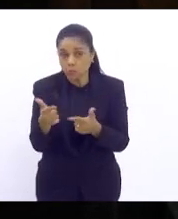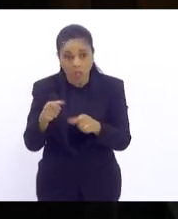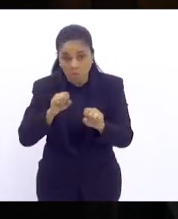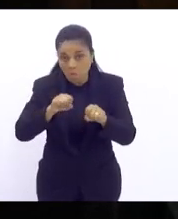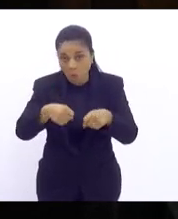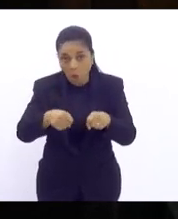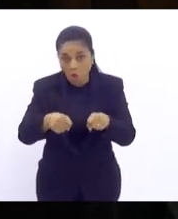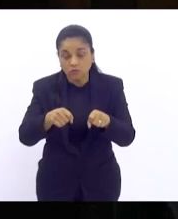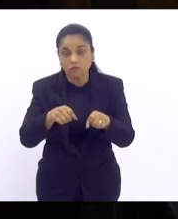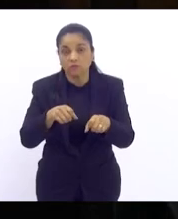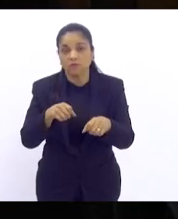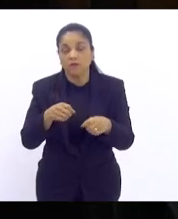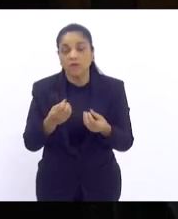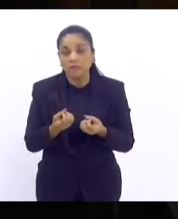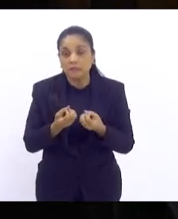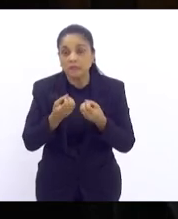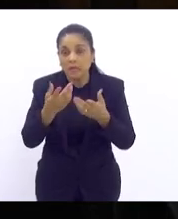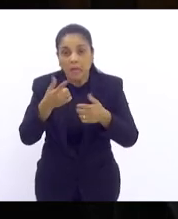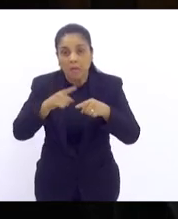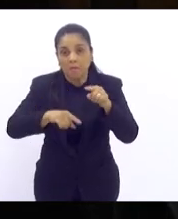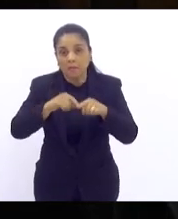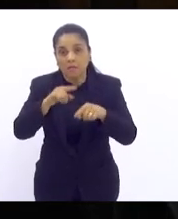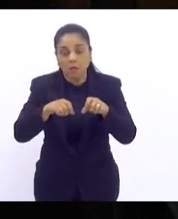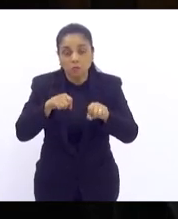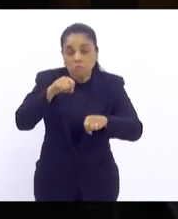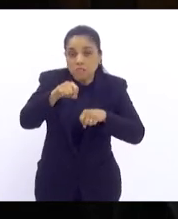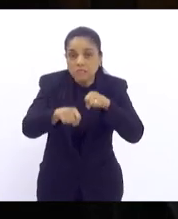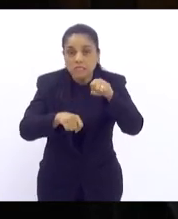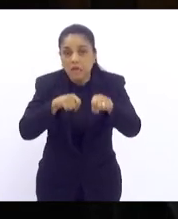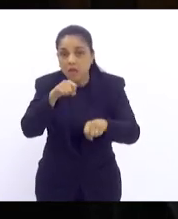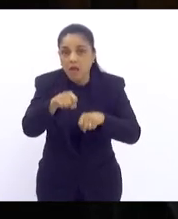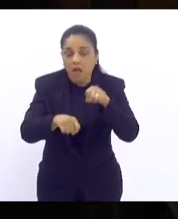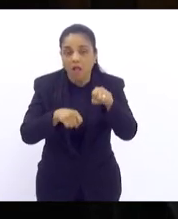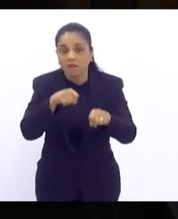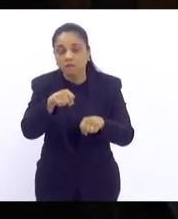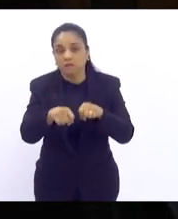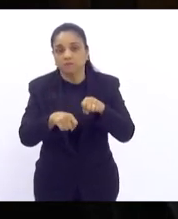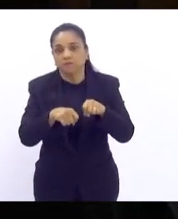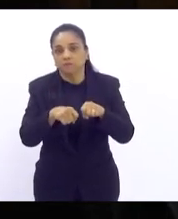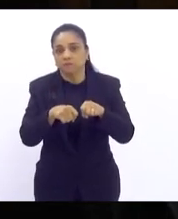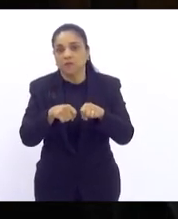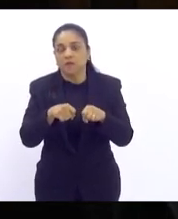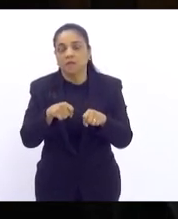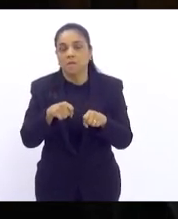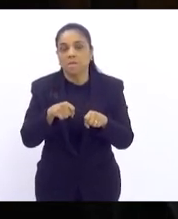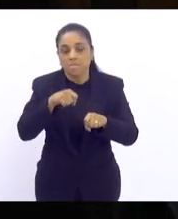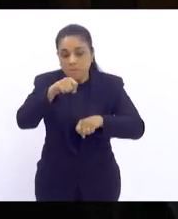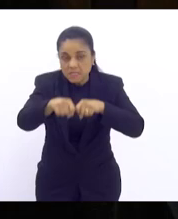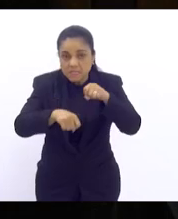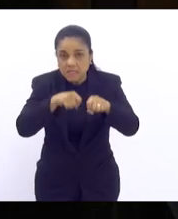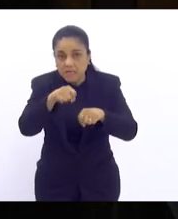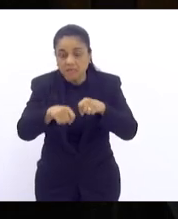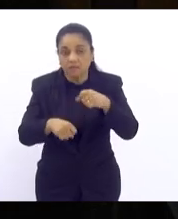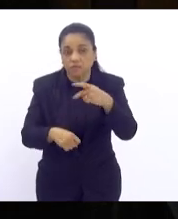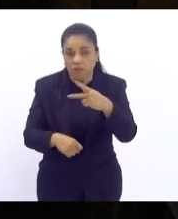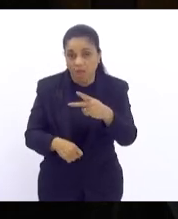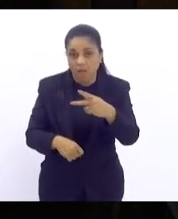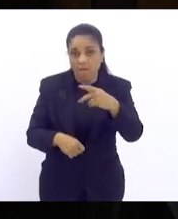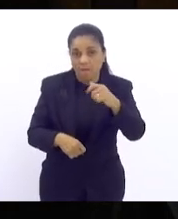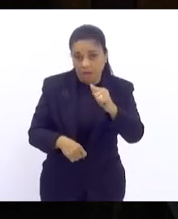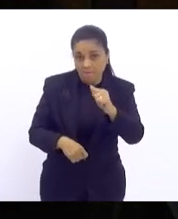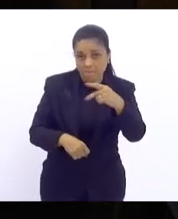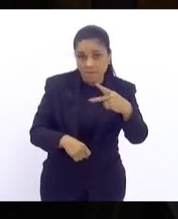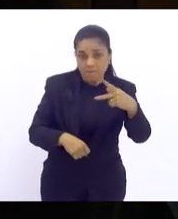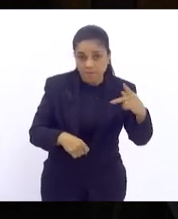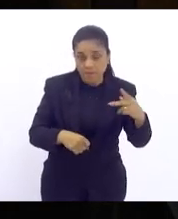enfim vai entregar alguma coisa com bicicletas então ele pega aquelas bicicletas de aplicativo para